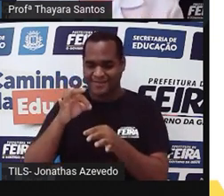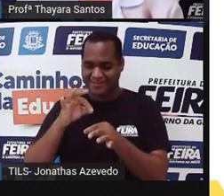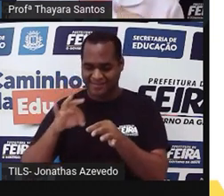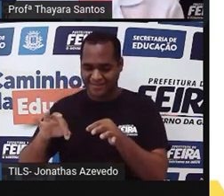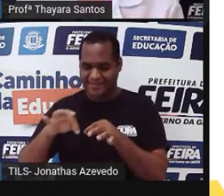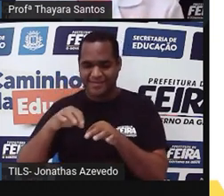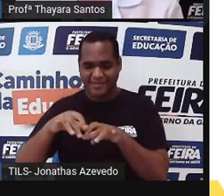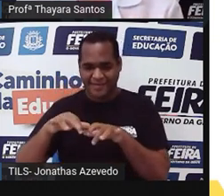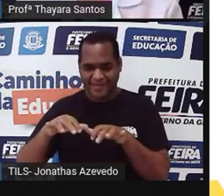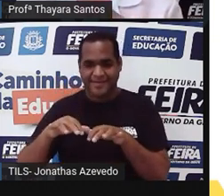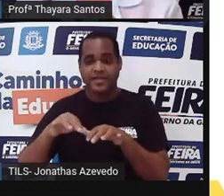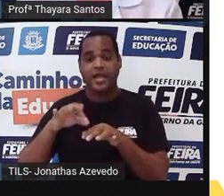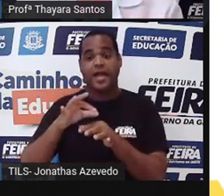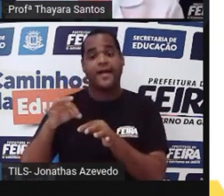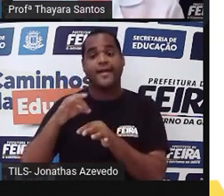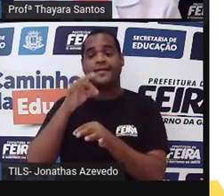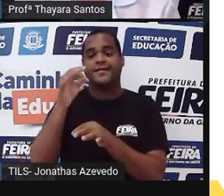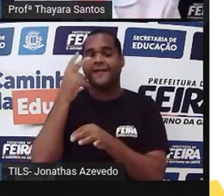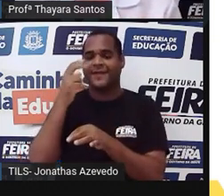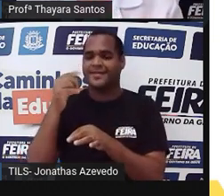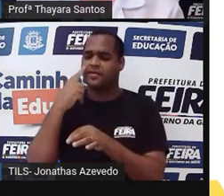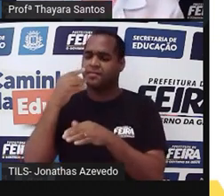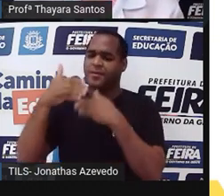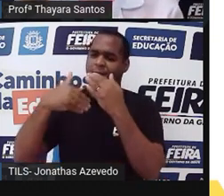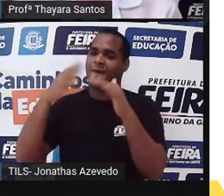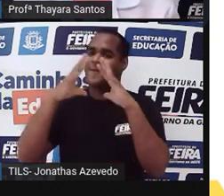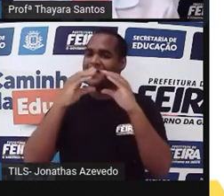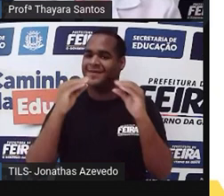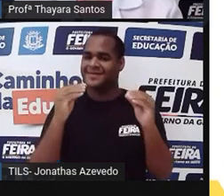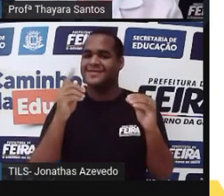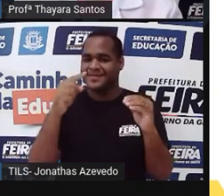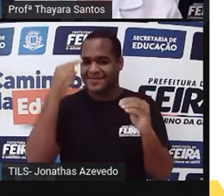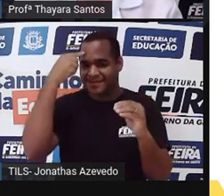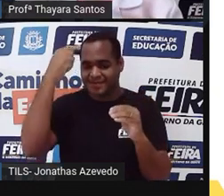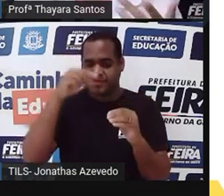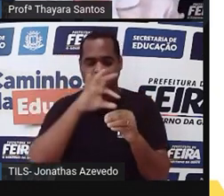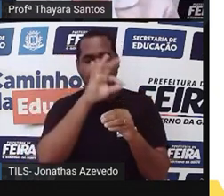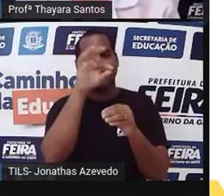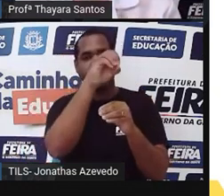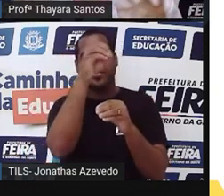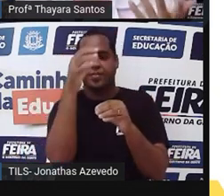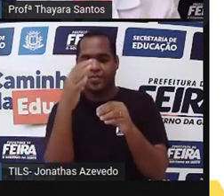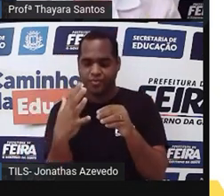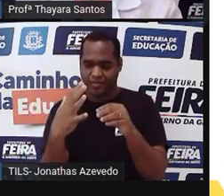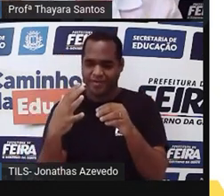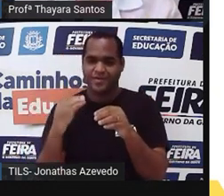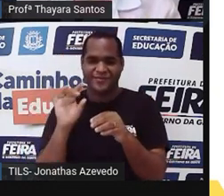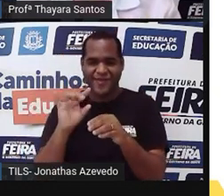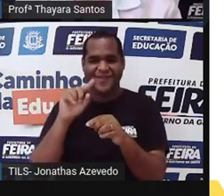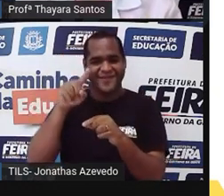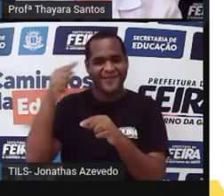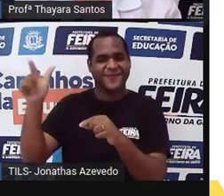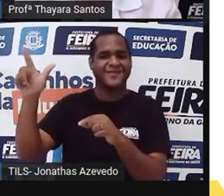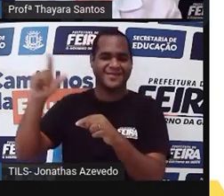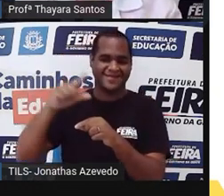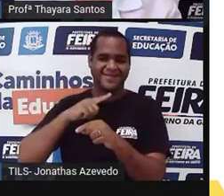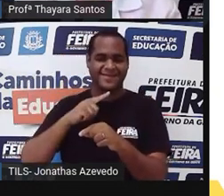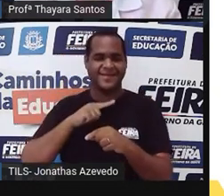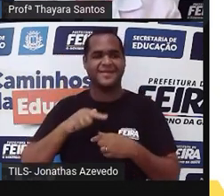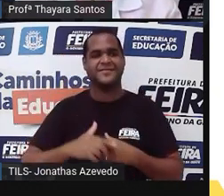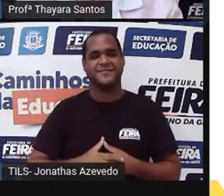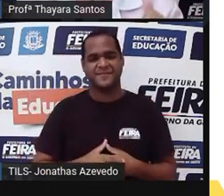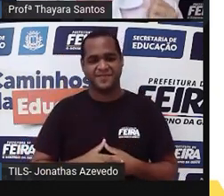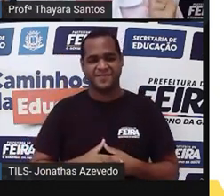o esporófito era a fase passageira, que só se desenvolvia ali na época da reprodução, depois ele cai e só volta de novo no próximo ciclo